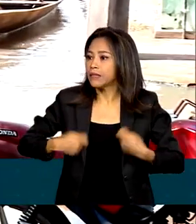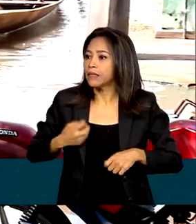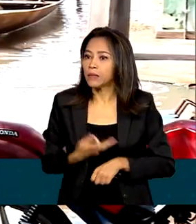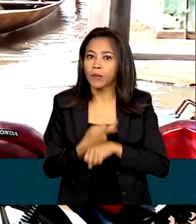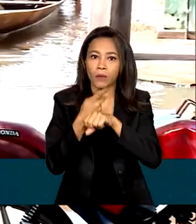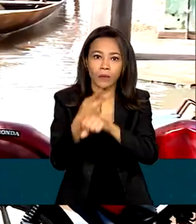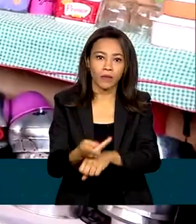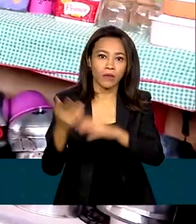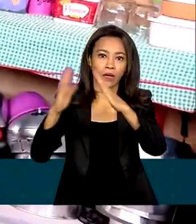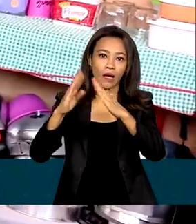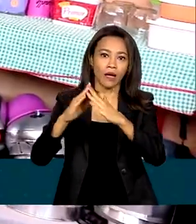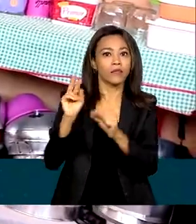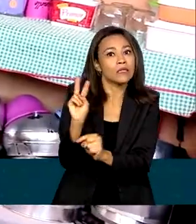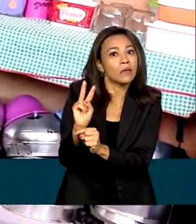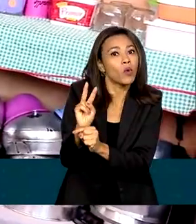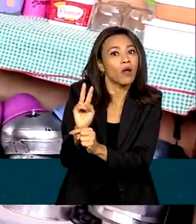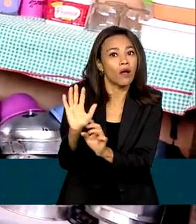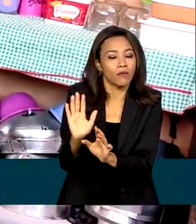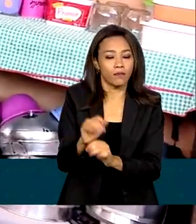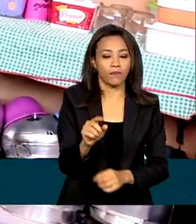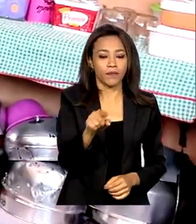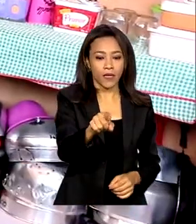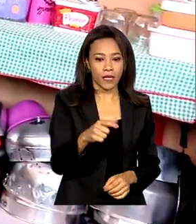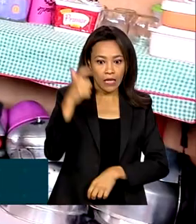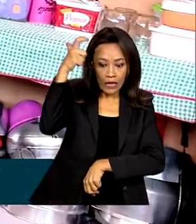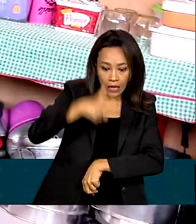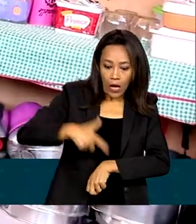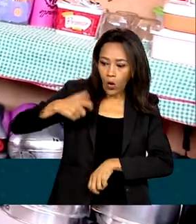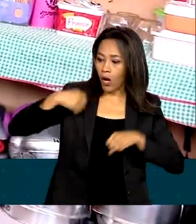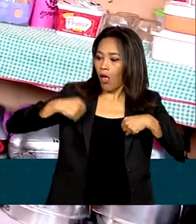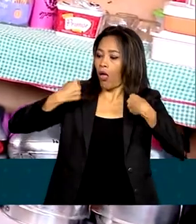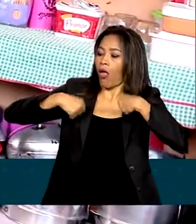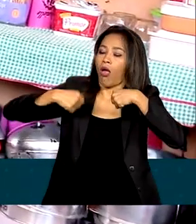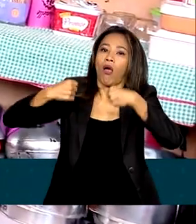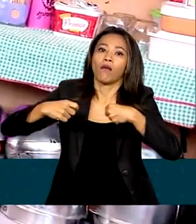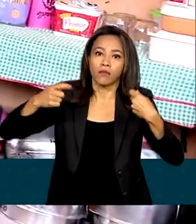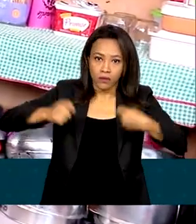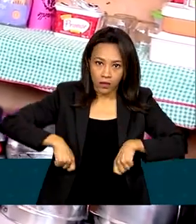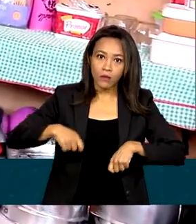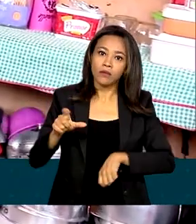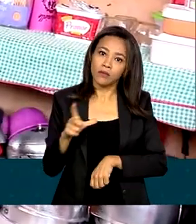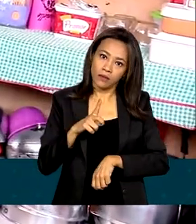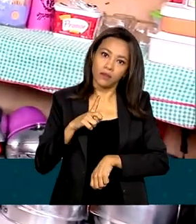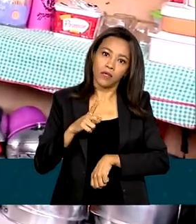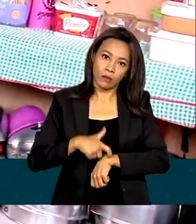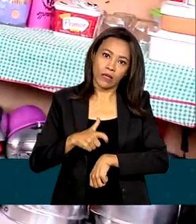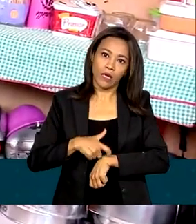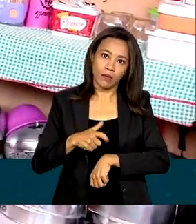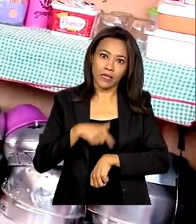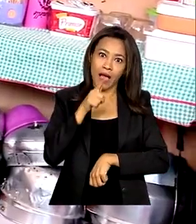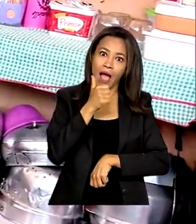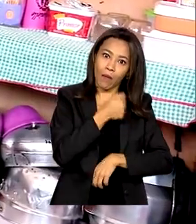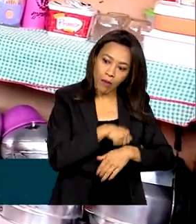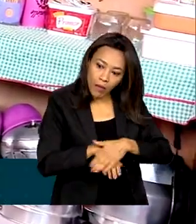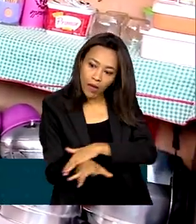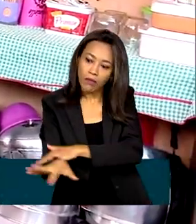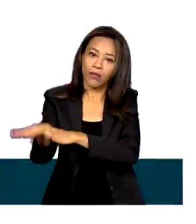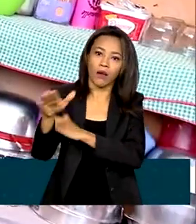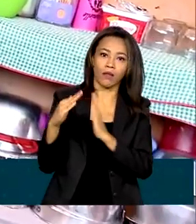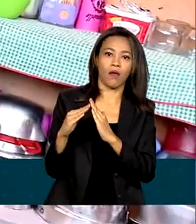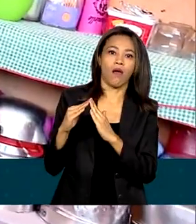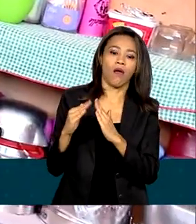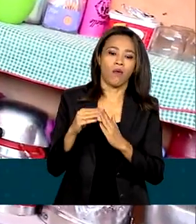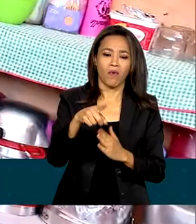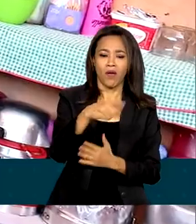temporários. A gente não saiu no momento correndo porque ainda deu tempo. A gente saiu há tempo, sem água entrar totalmente dentro de casa.